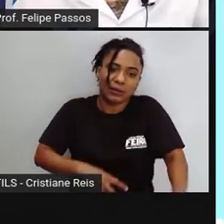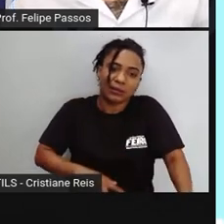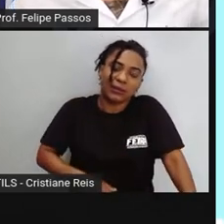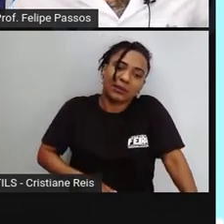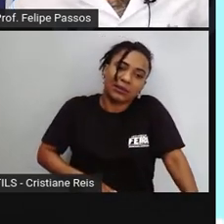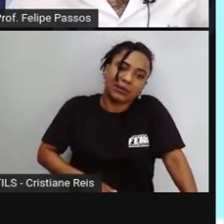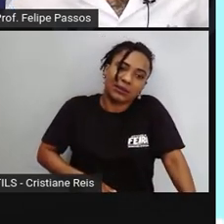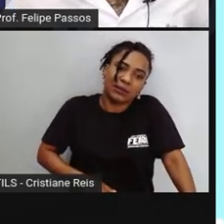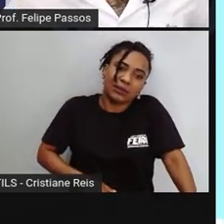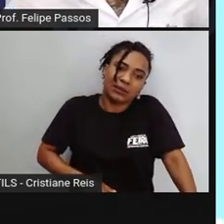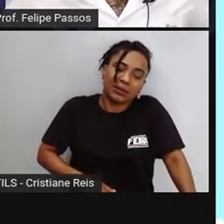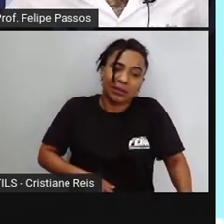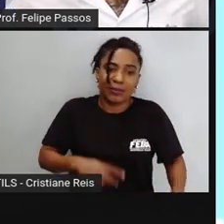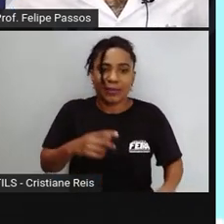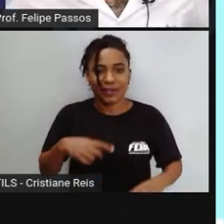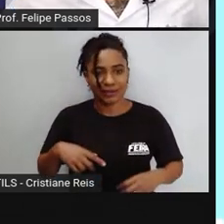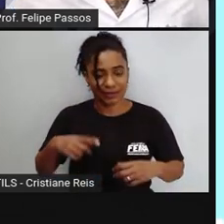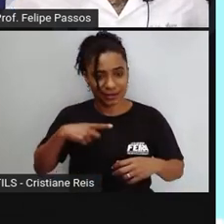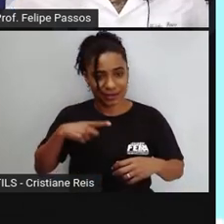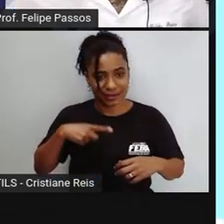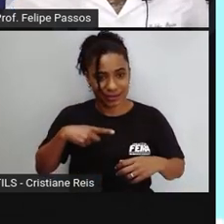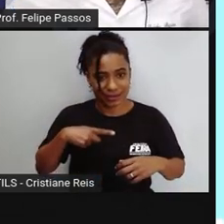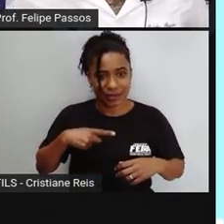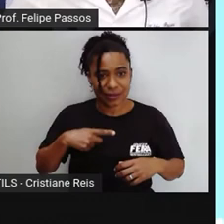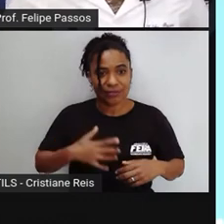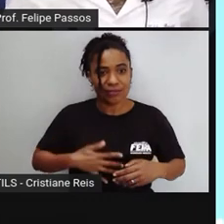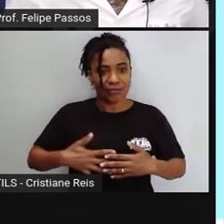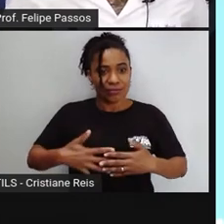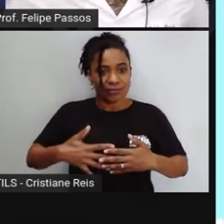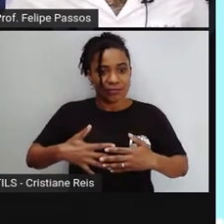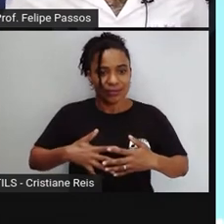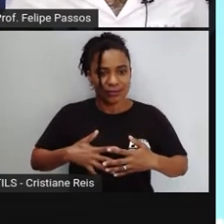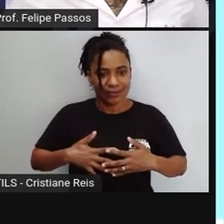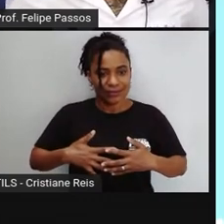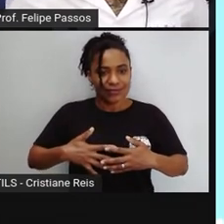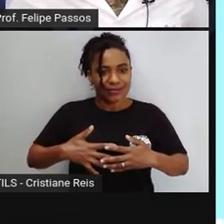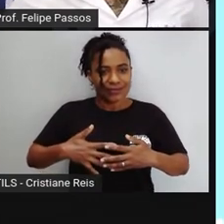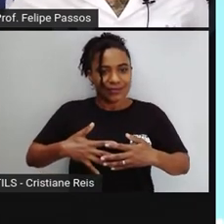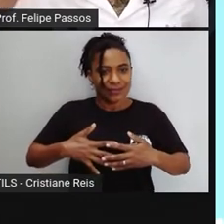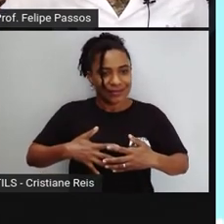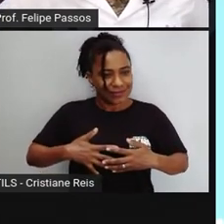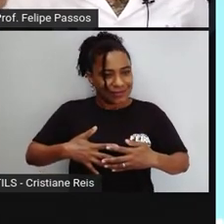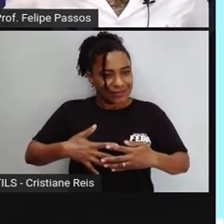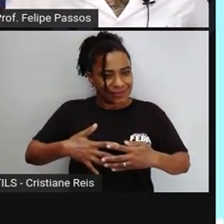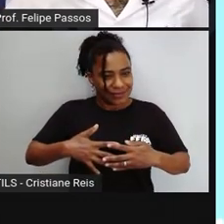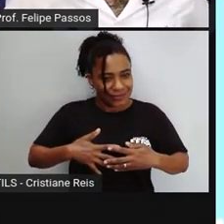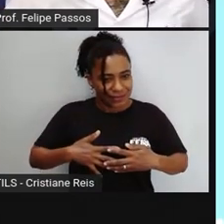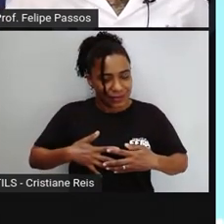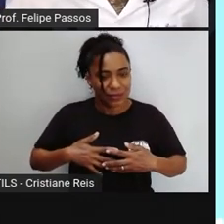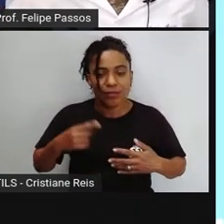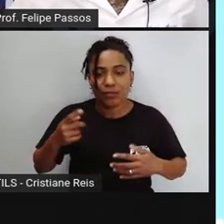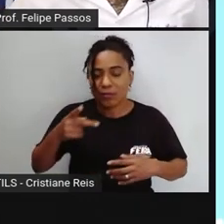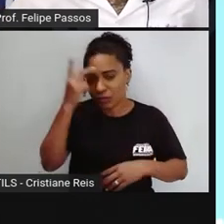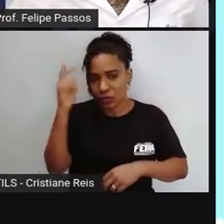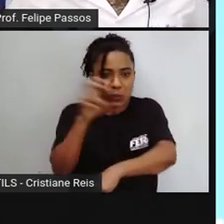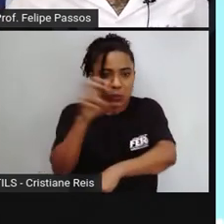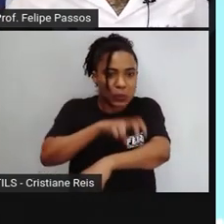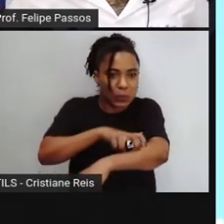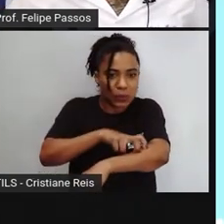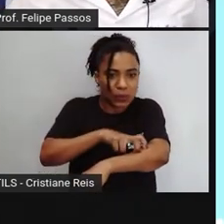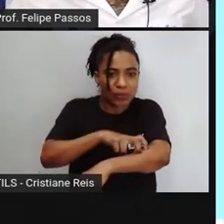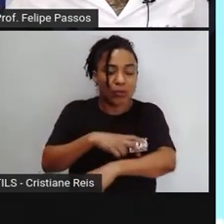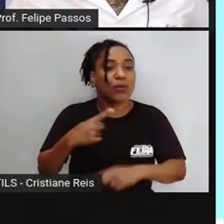gente usa um músculo bem grandão aqui, chamado diafragma. E aí, na maioria dos casos que a pessoa morre por picada de coral, é porque esse